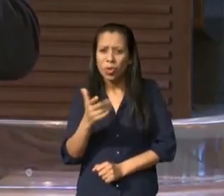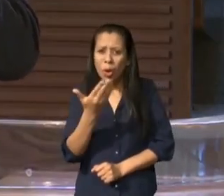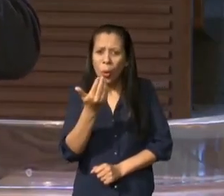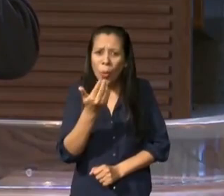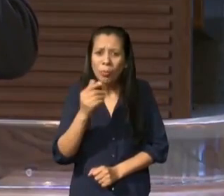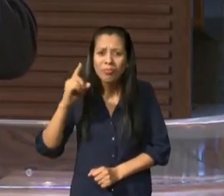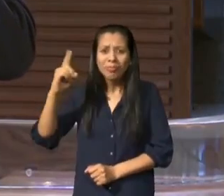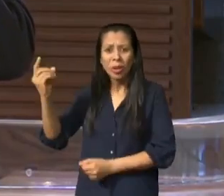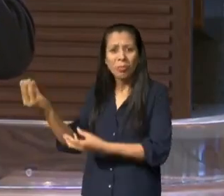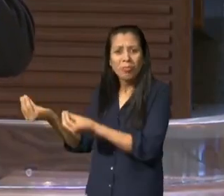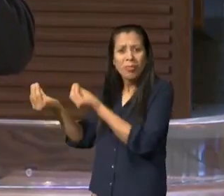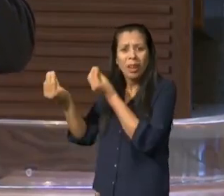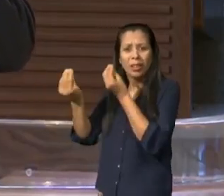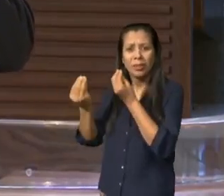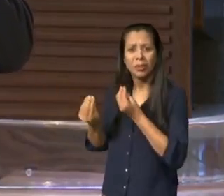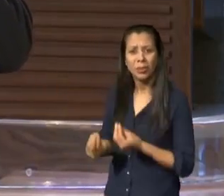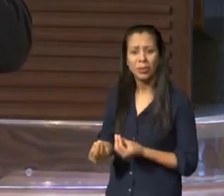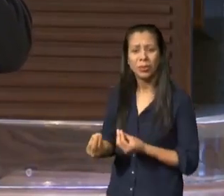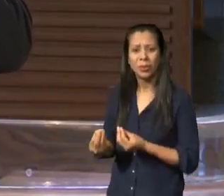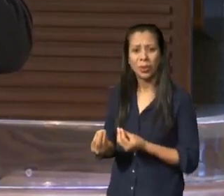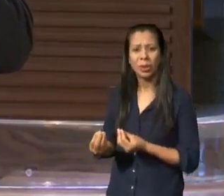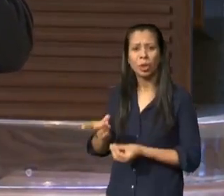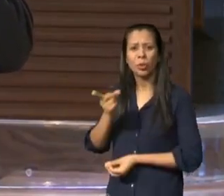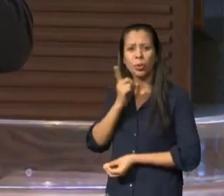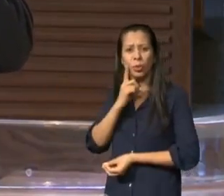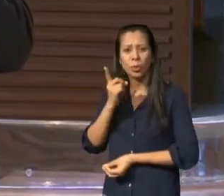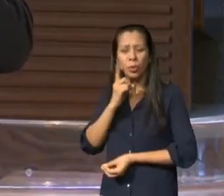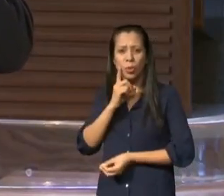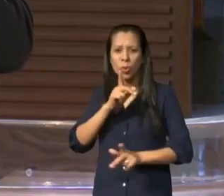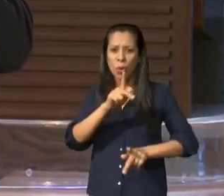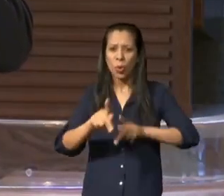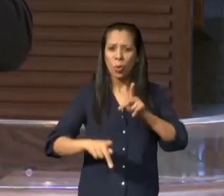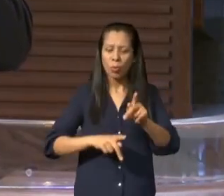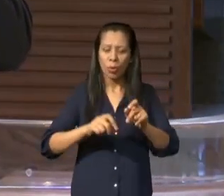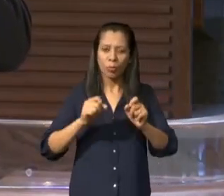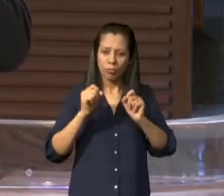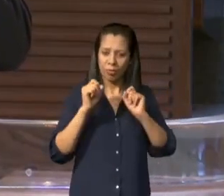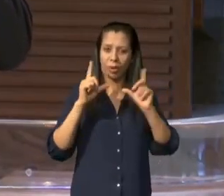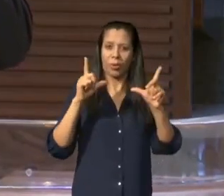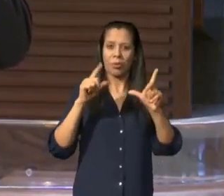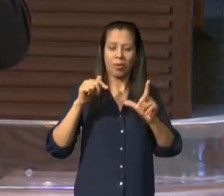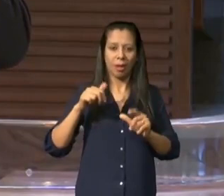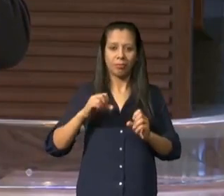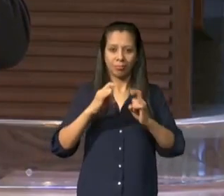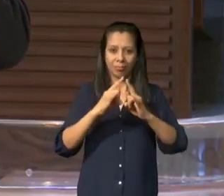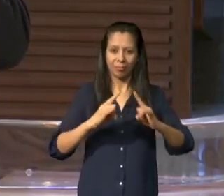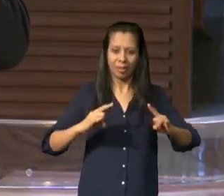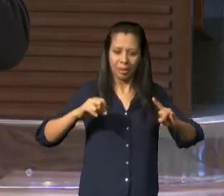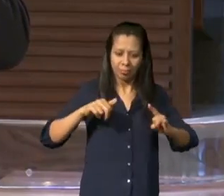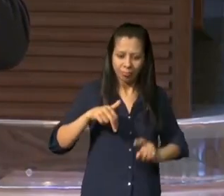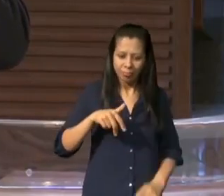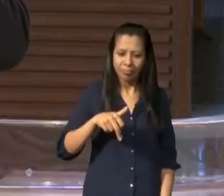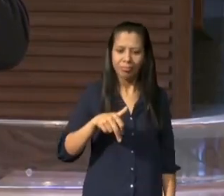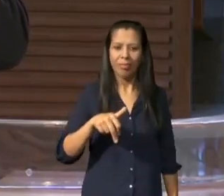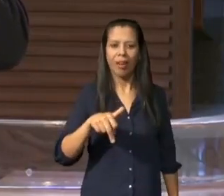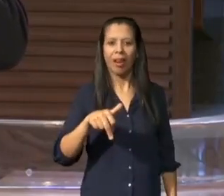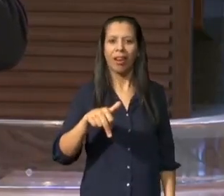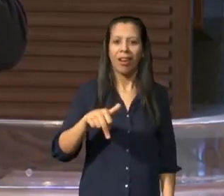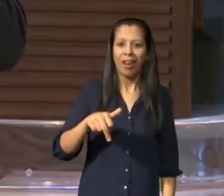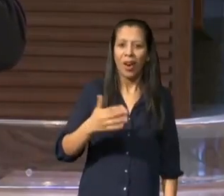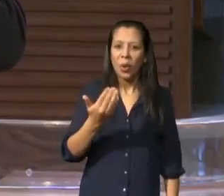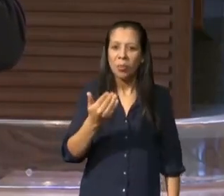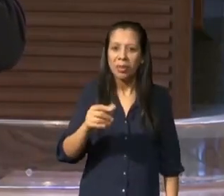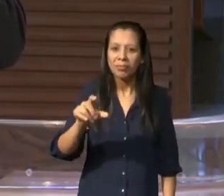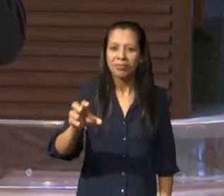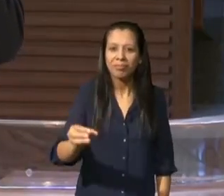algo comum não era algo que era colhido numa vegetação não era algo que era multiplicado